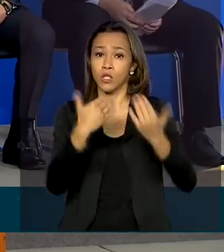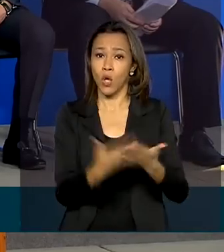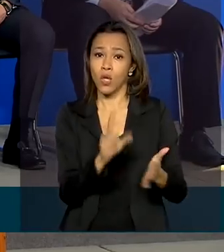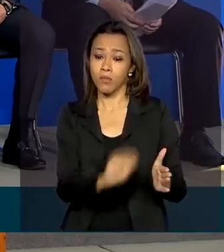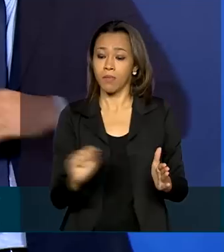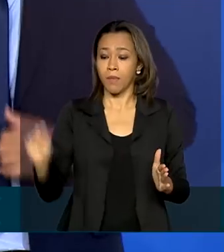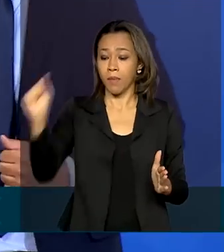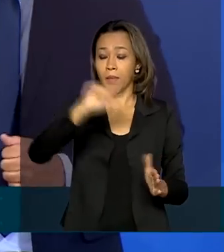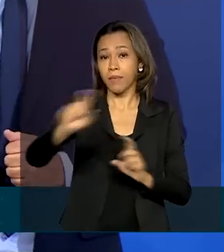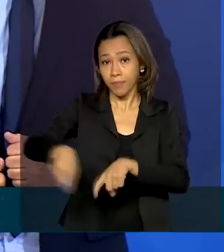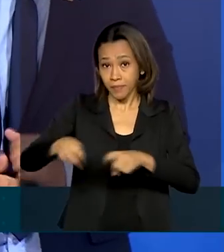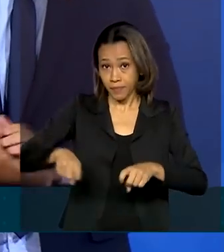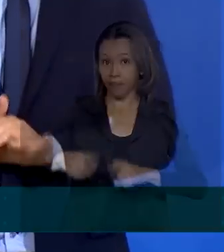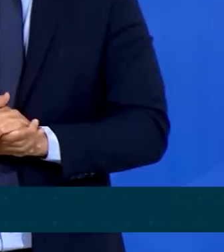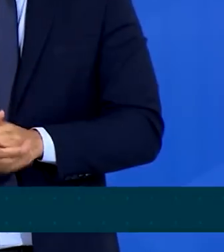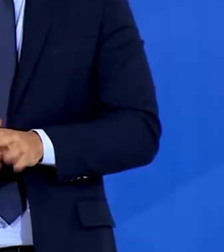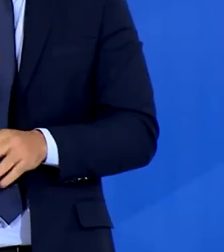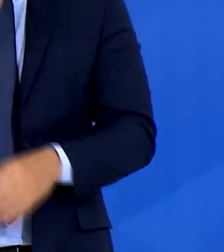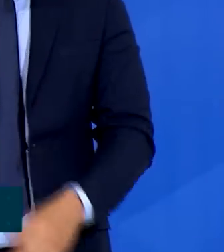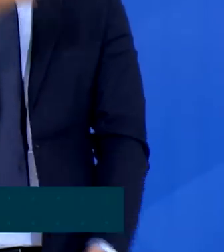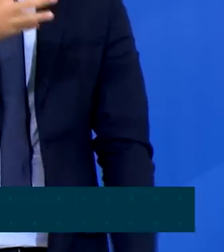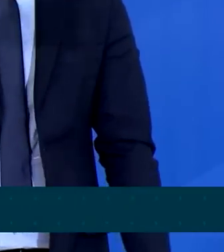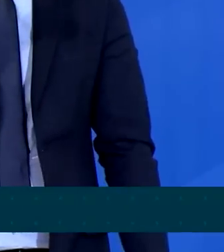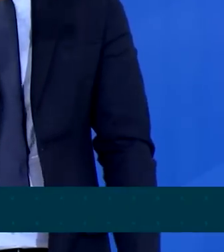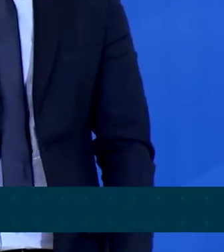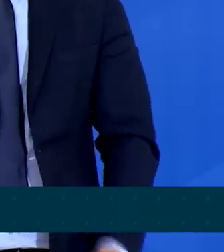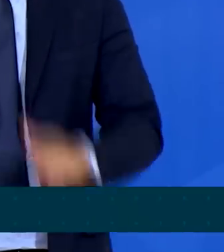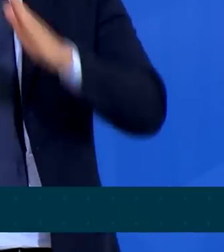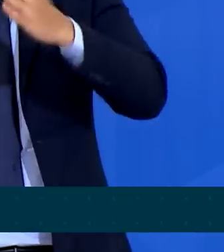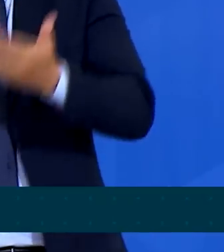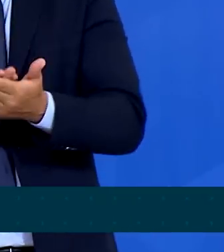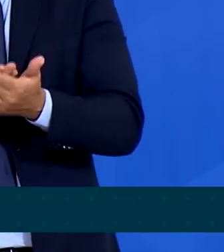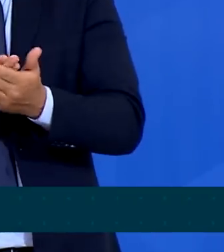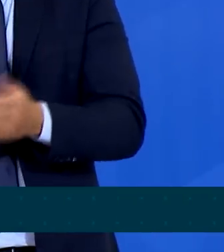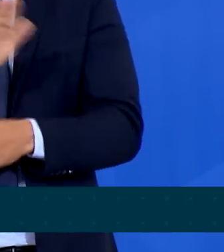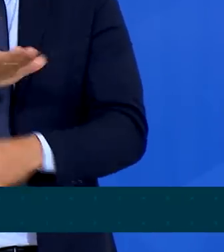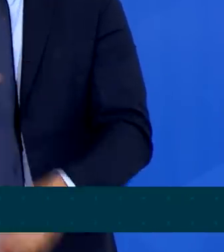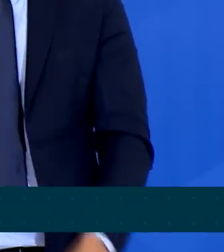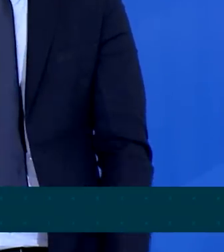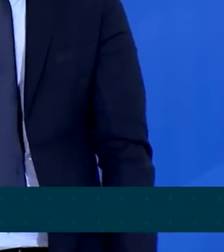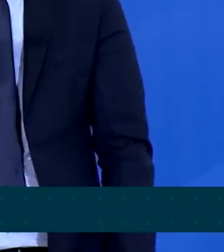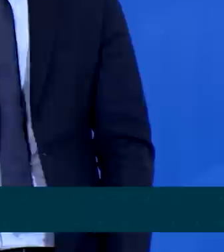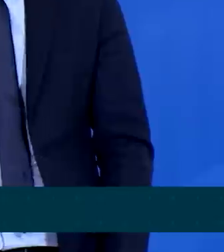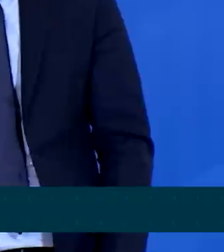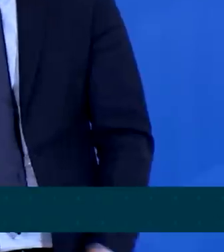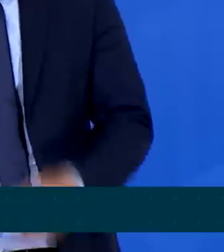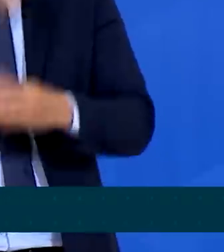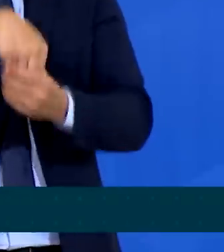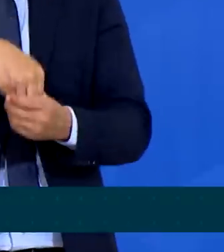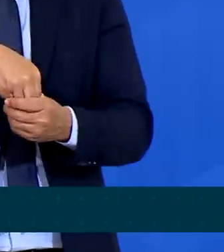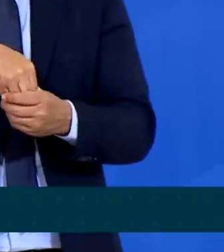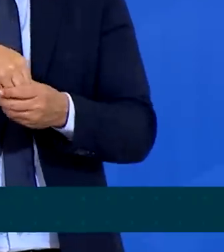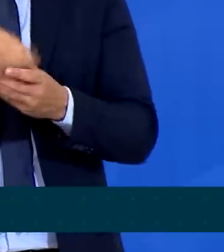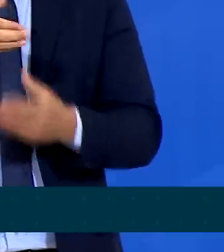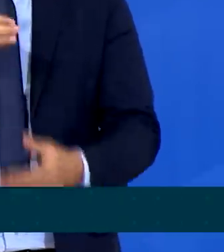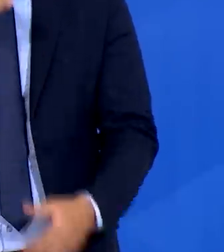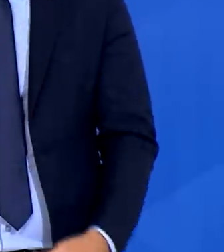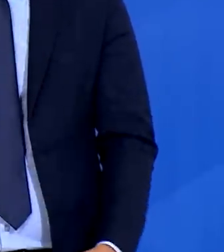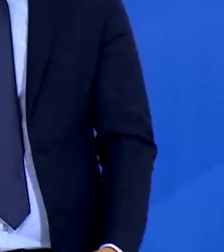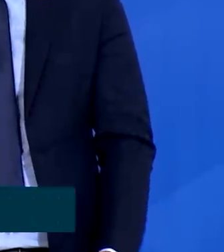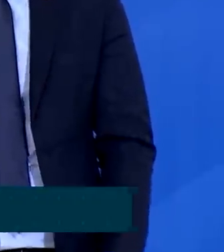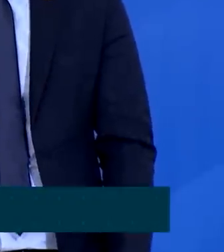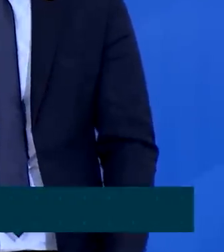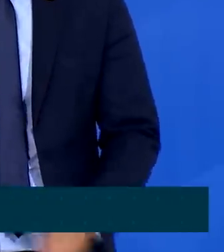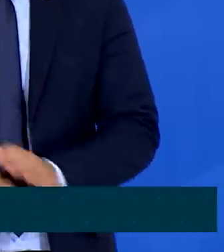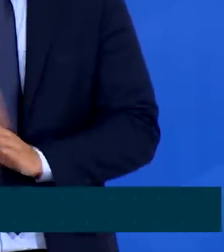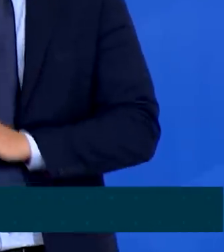nos assentamentos. Nessas 4.500 escolas, as crianças não têm água para beber. É algo